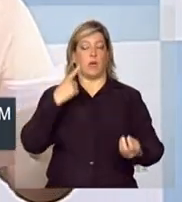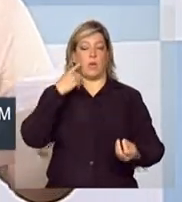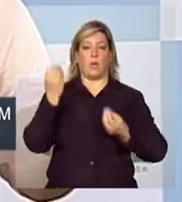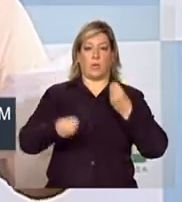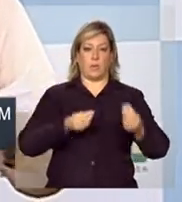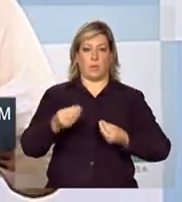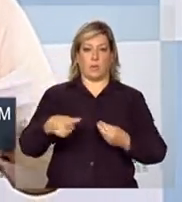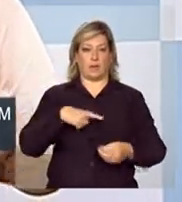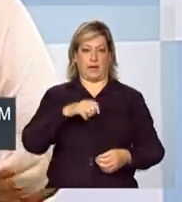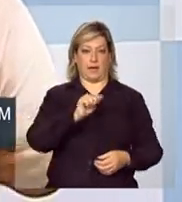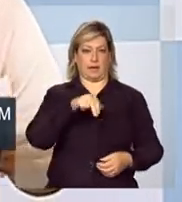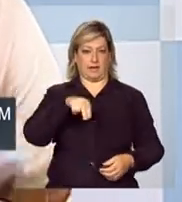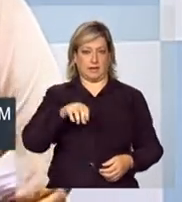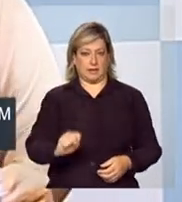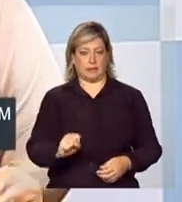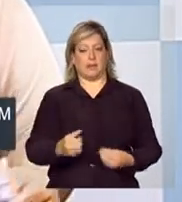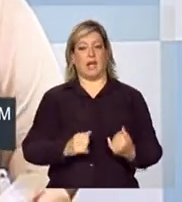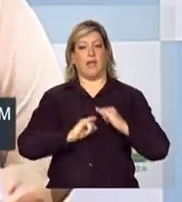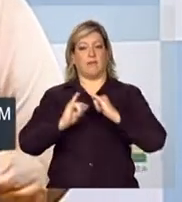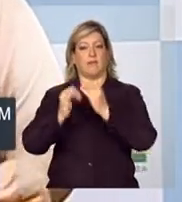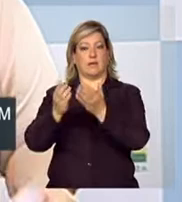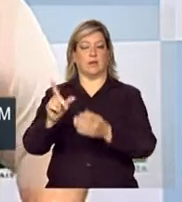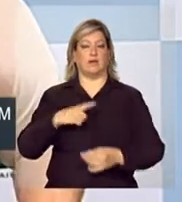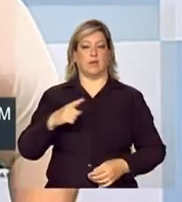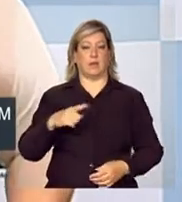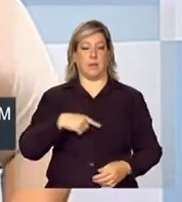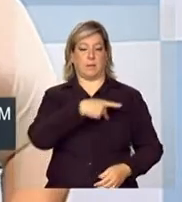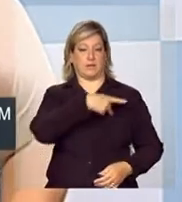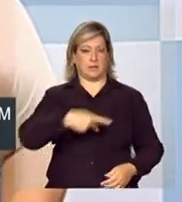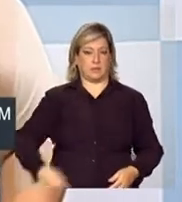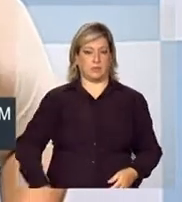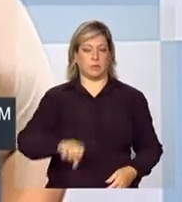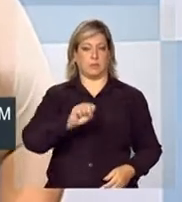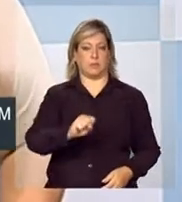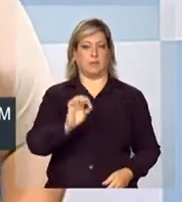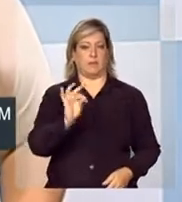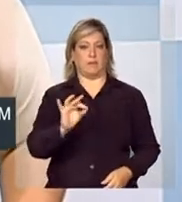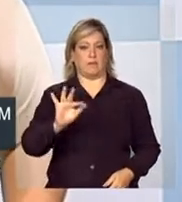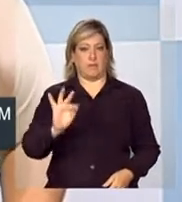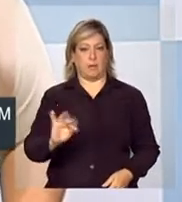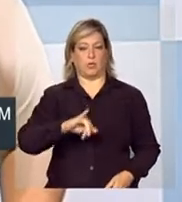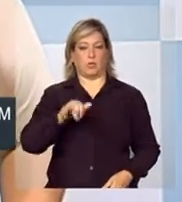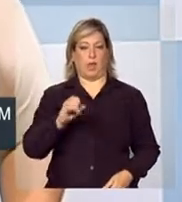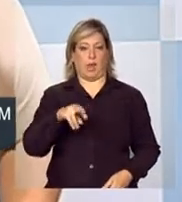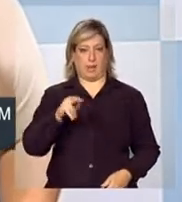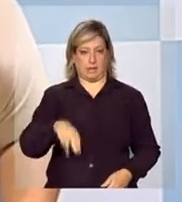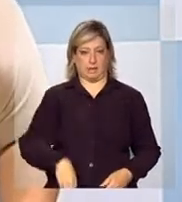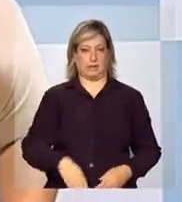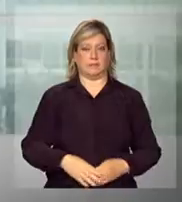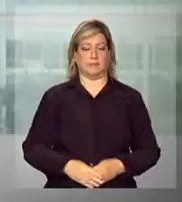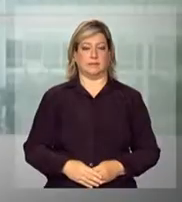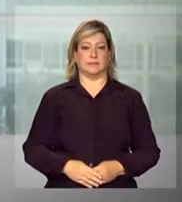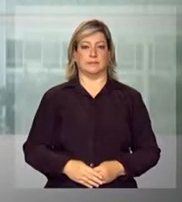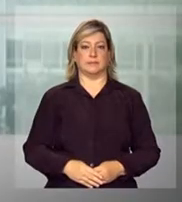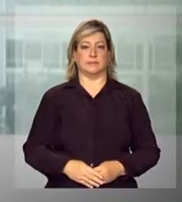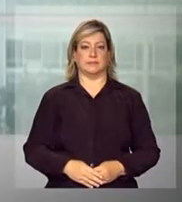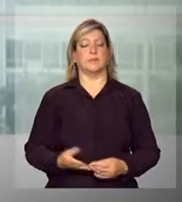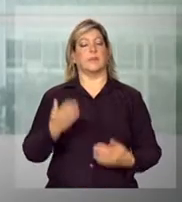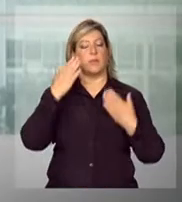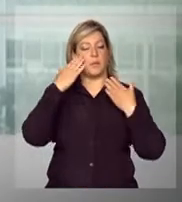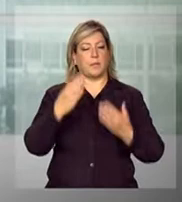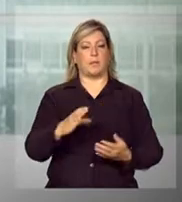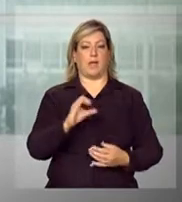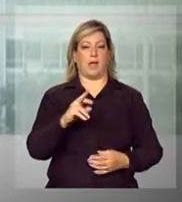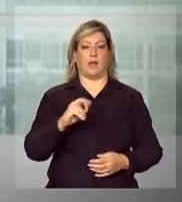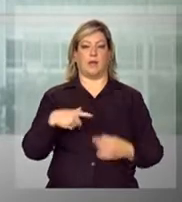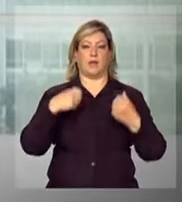Suplementar, ANS, ao presidente do Supremo Tribunal Federal, ministro Joaquim Barbosa. Voltamos ao estúdio. Muito obrigada,